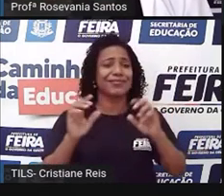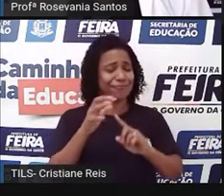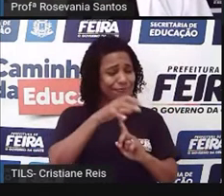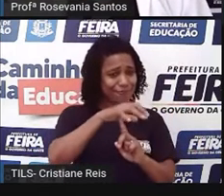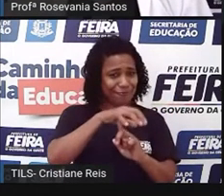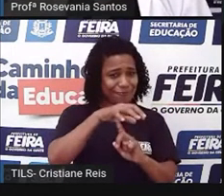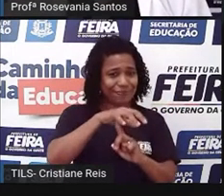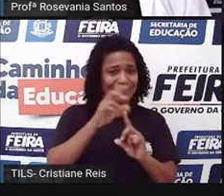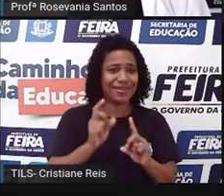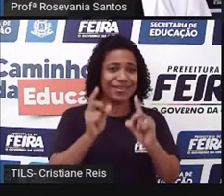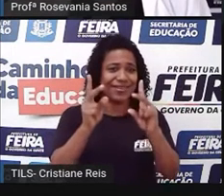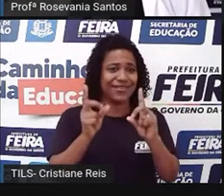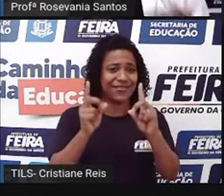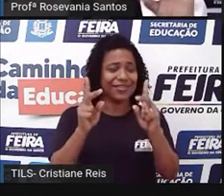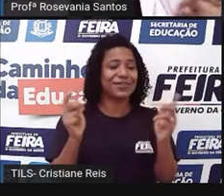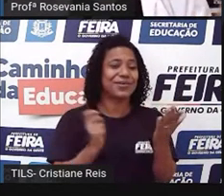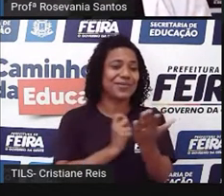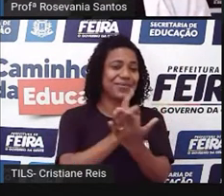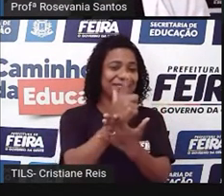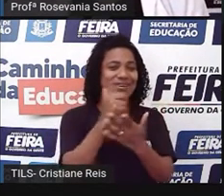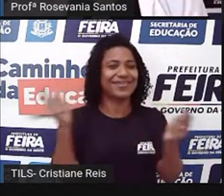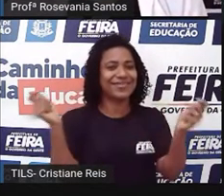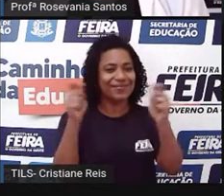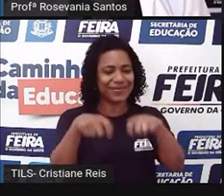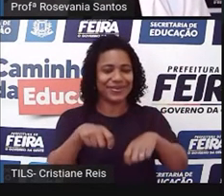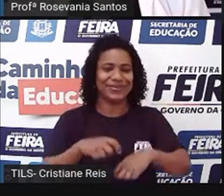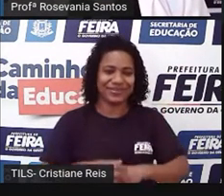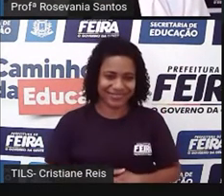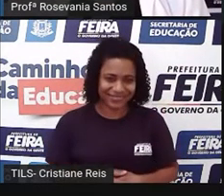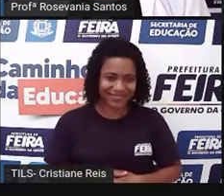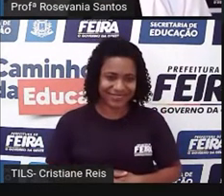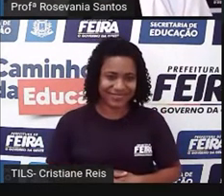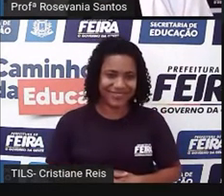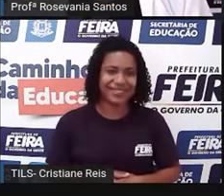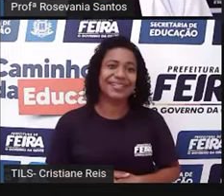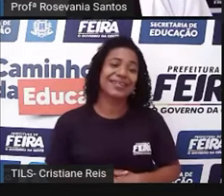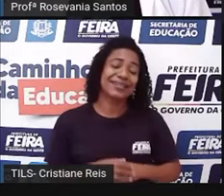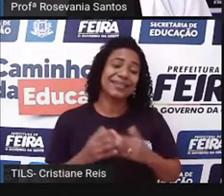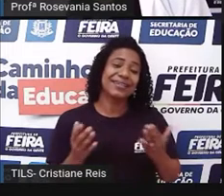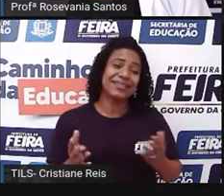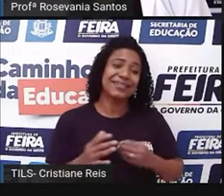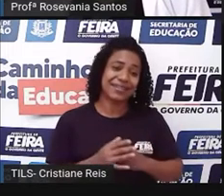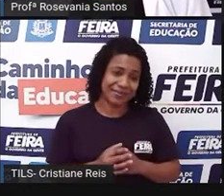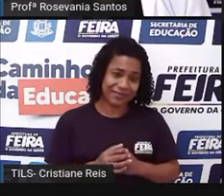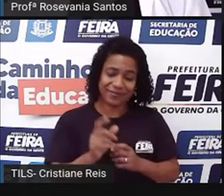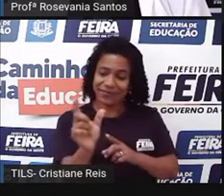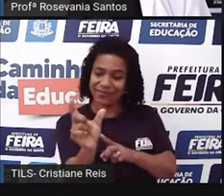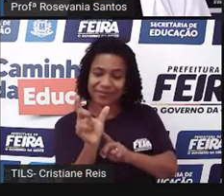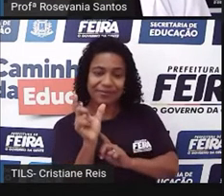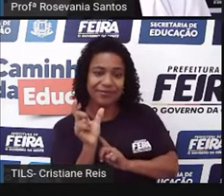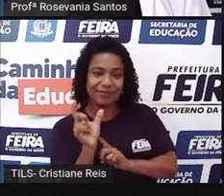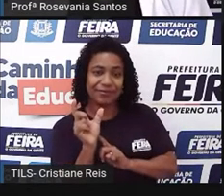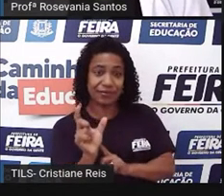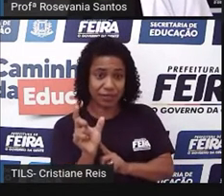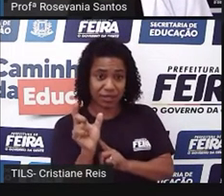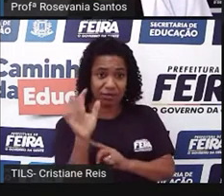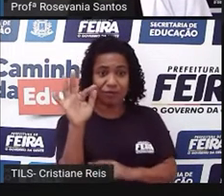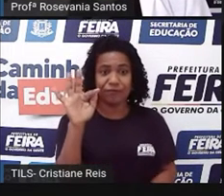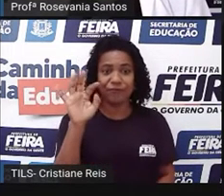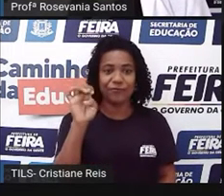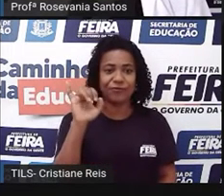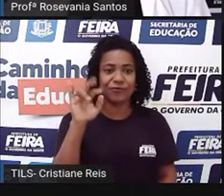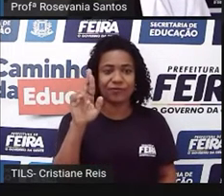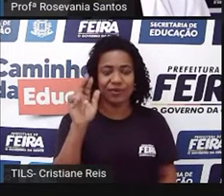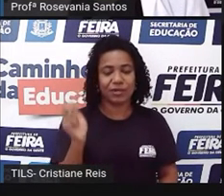na feira, se você quiser comprar aquele lugar ali bem democrático, como eu já falei. Então, essa palavra, né, derivada do latim, ela